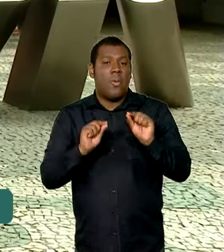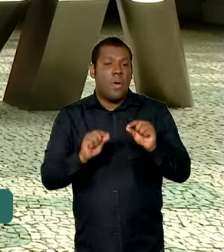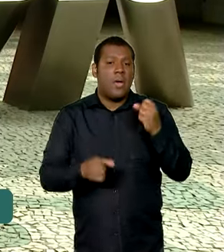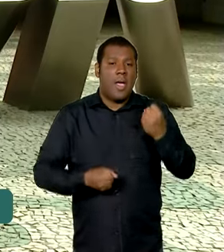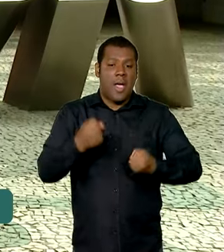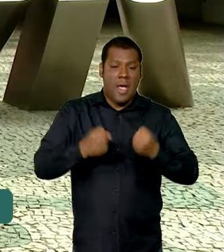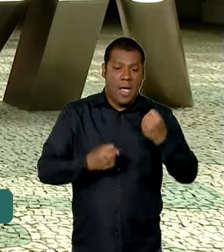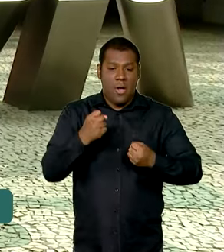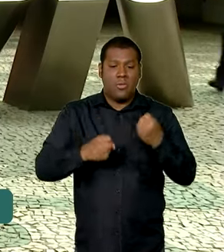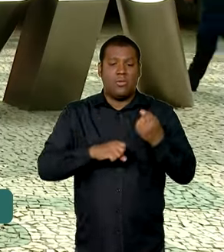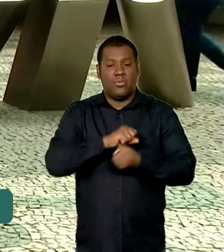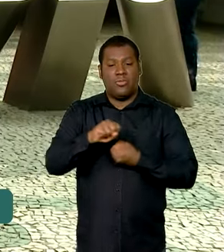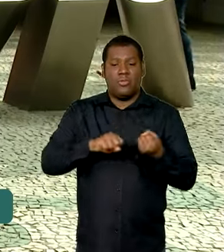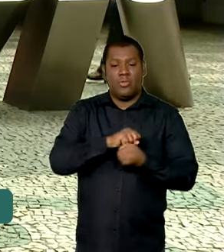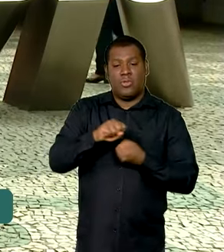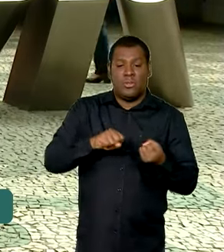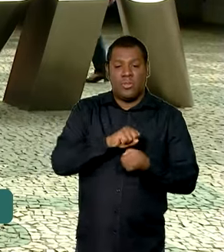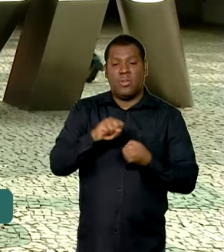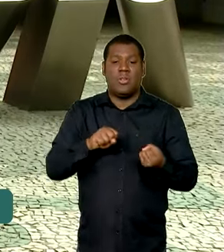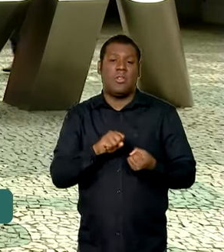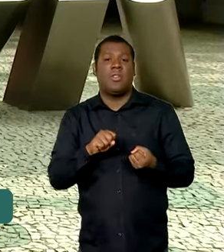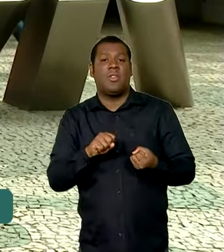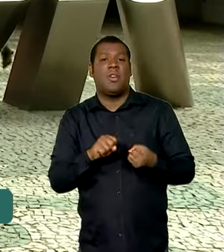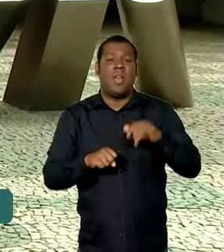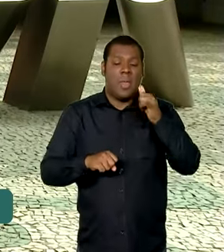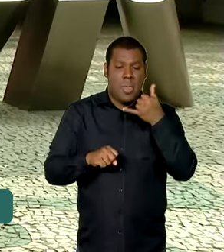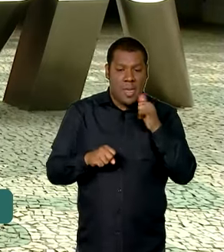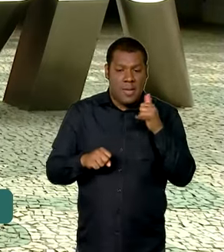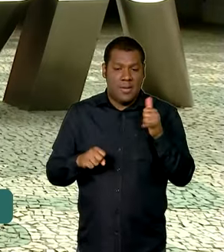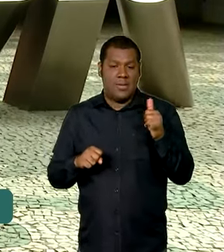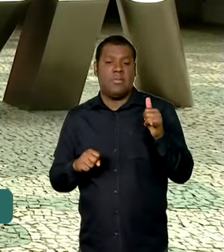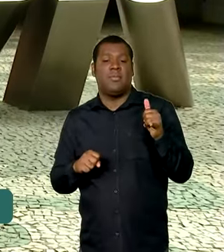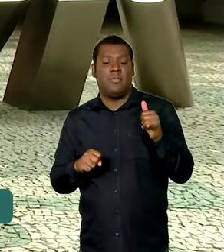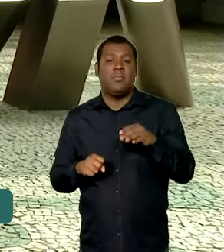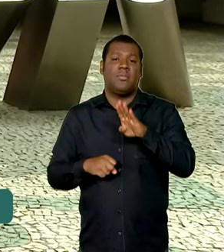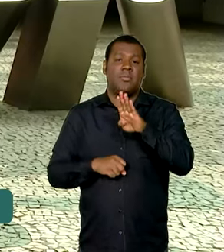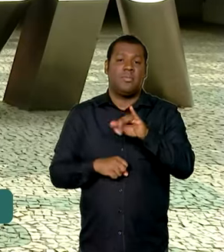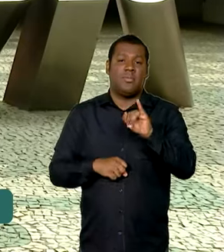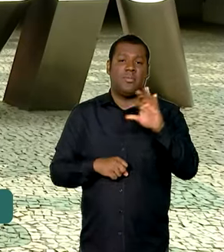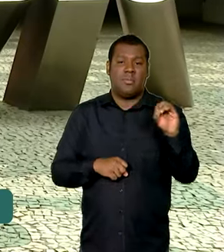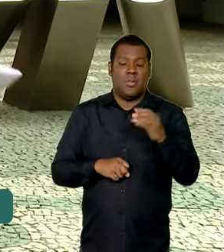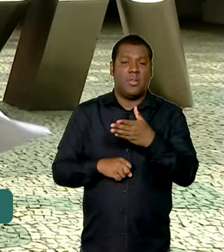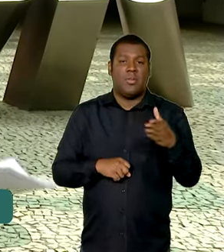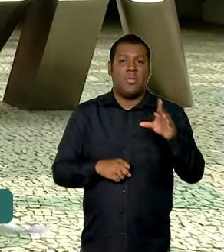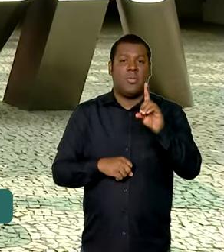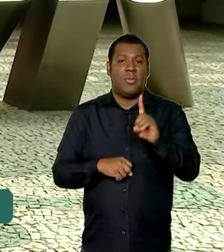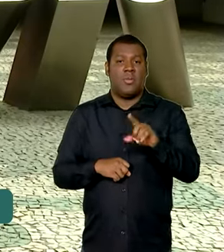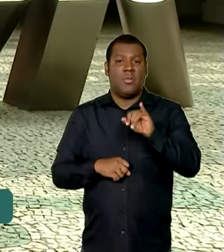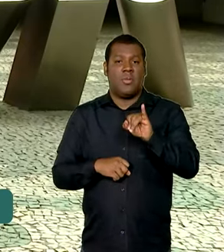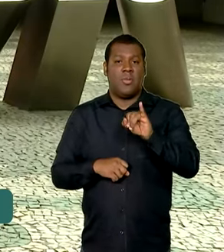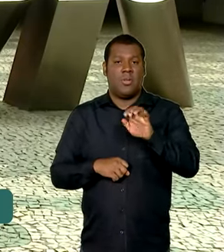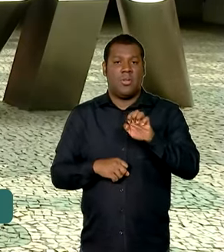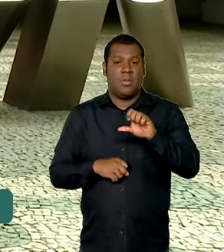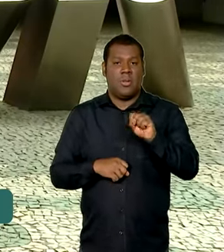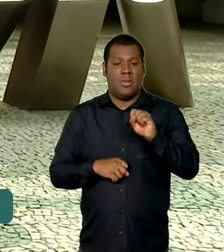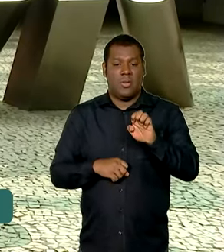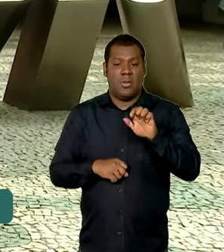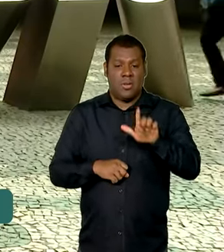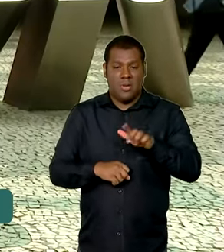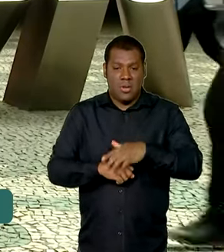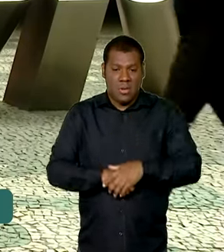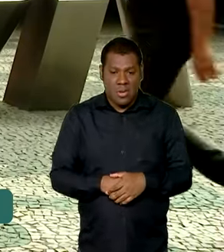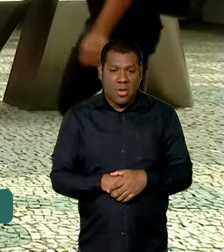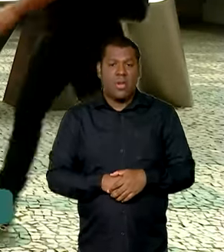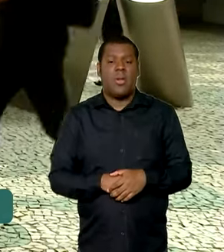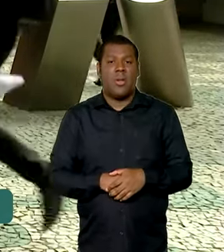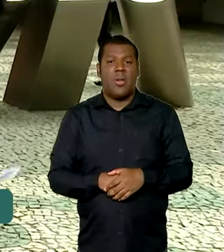sustentáveis que são movidos tanto à bateria, quanto à biodiesel. Esses combustíveis mais limpos,